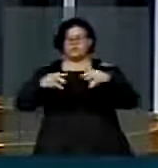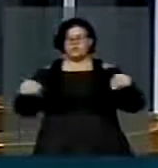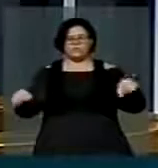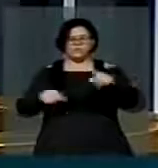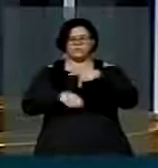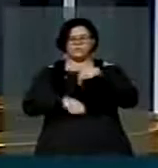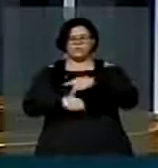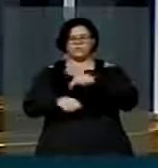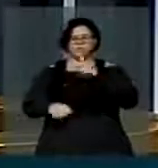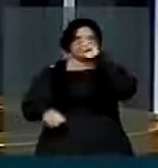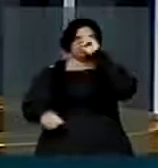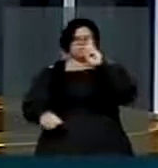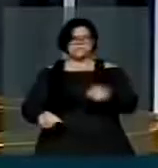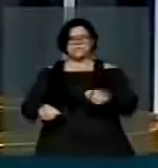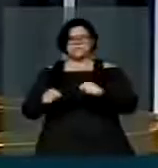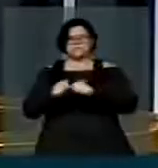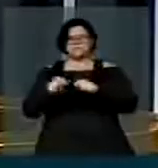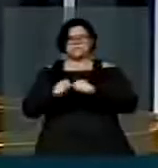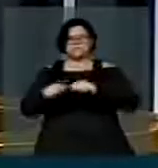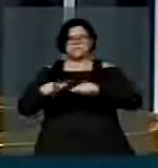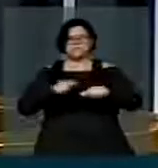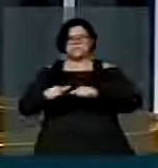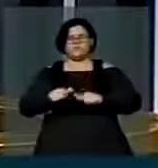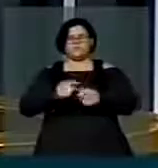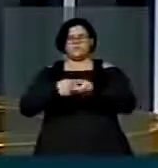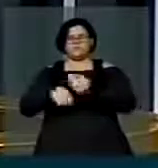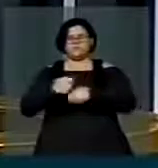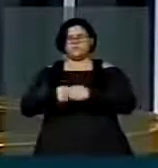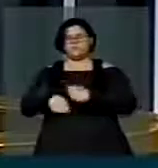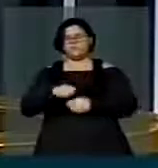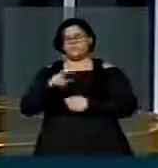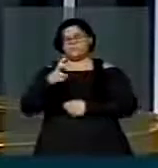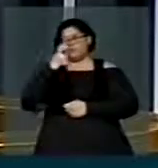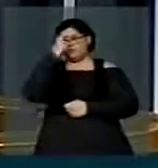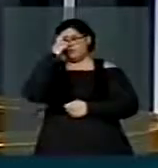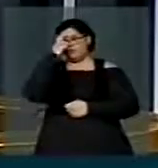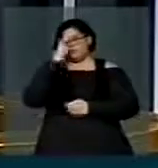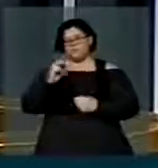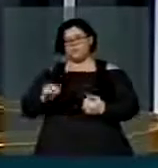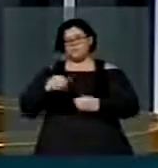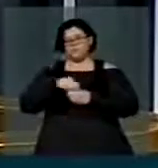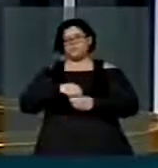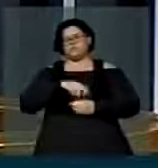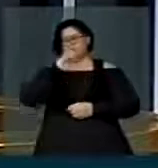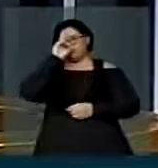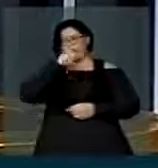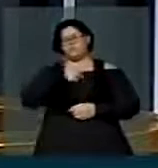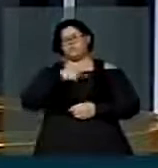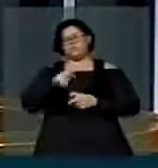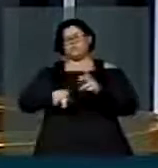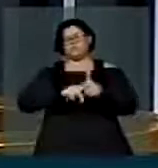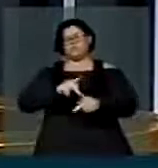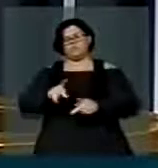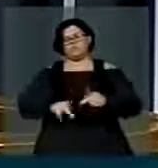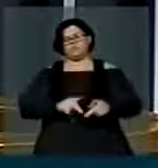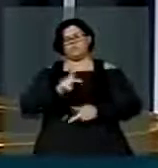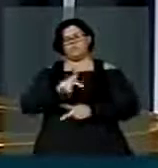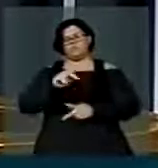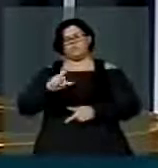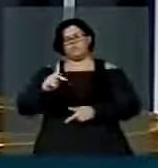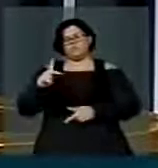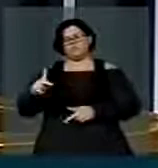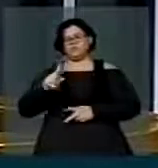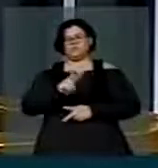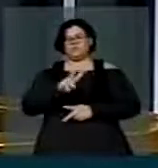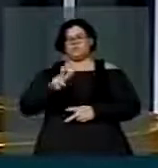instituir atividades econômicas nocivas à cultura e à integridade dos povos pelo PLP